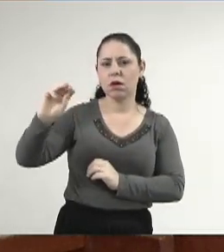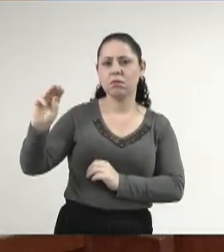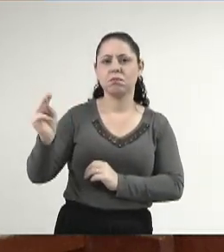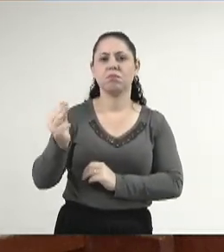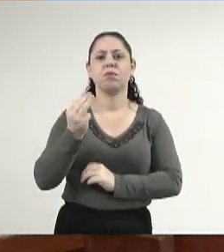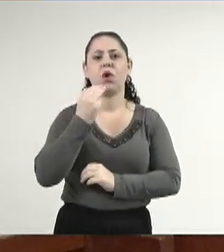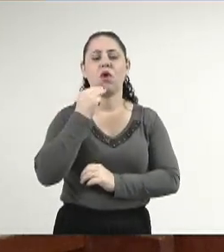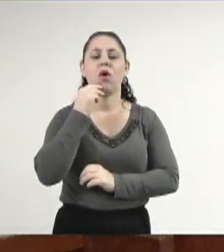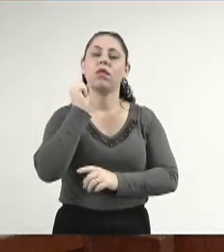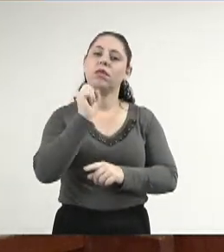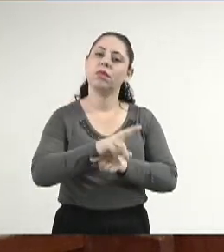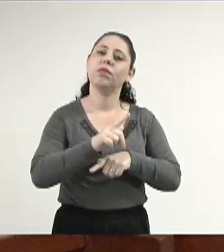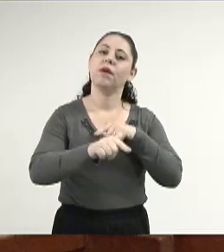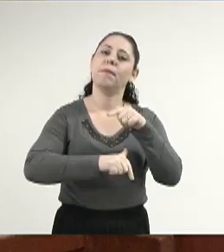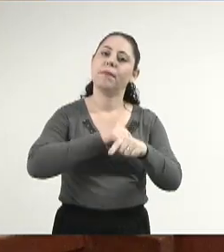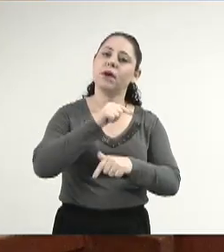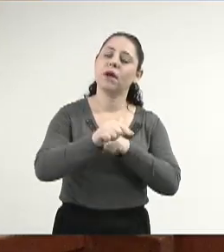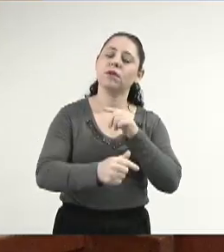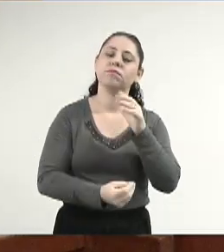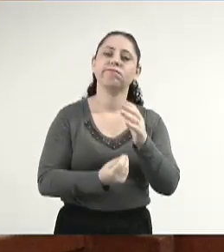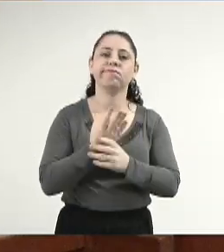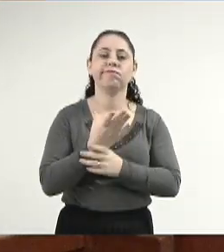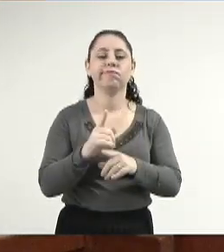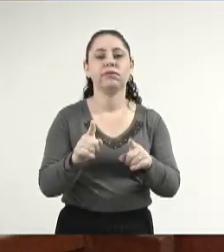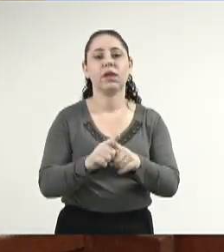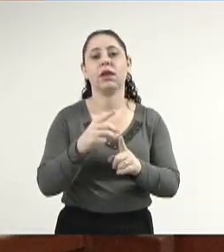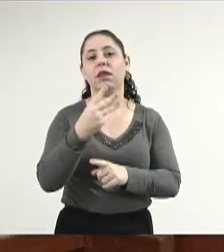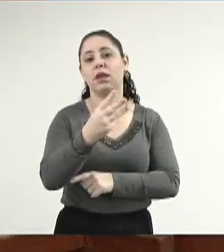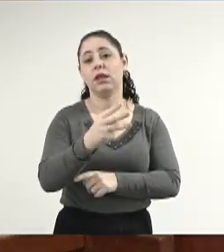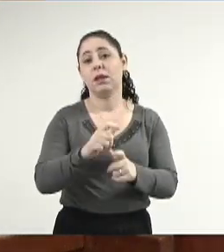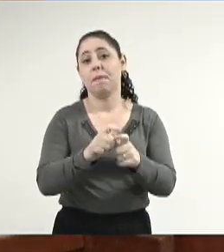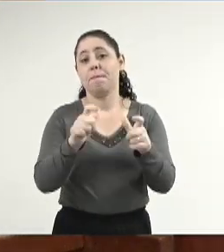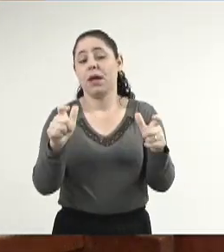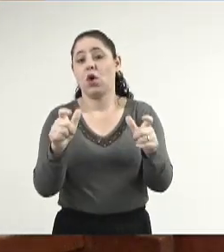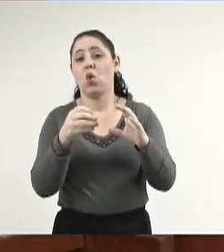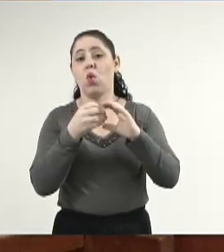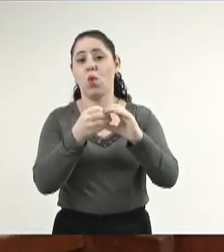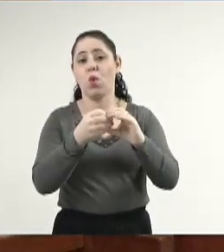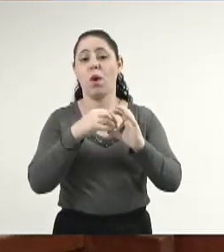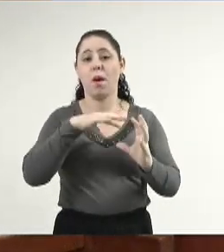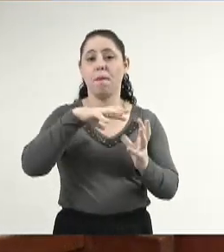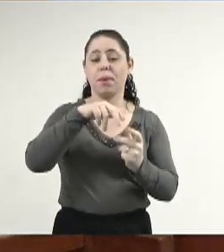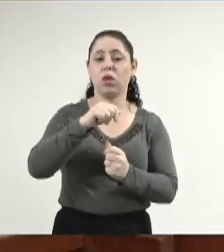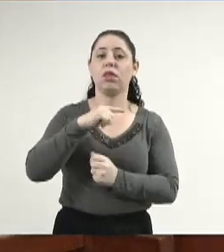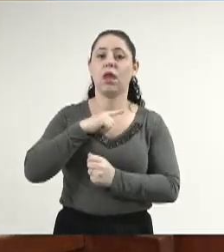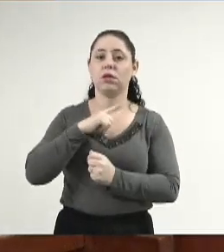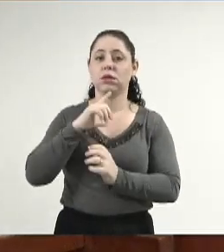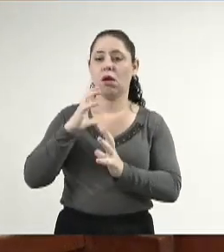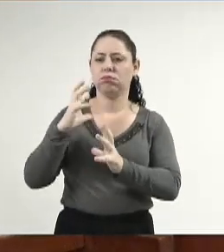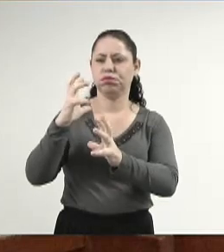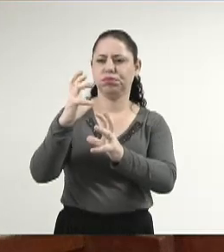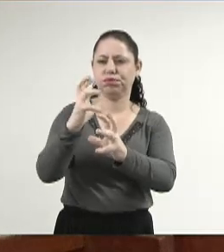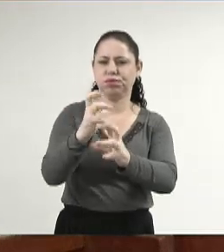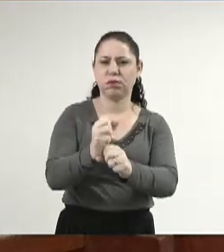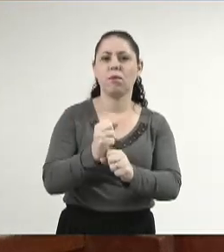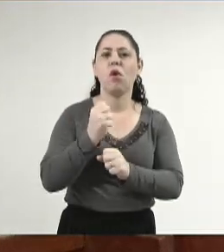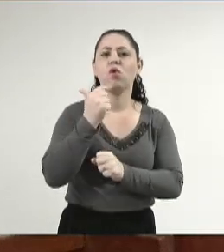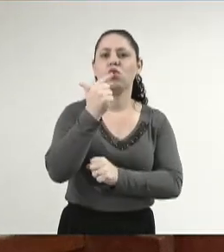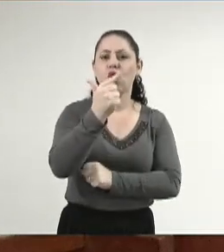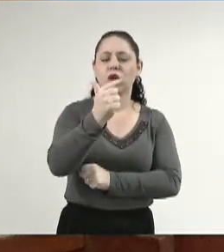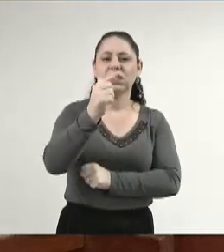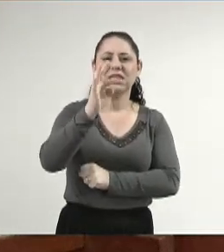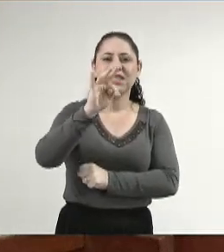empregos gerados, e as 300 maiores cooperativas do mundo faturam 2 trilhões